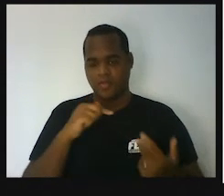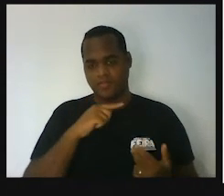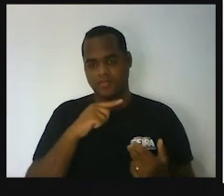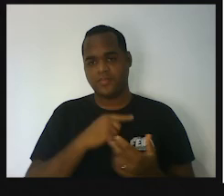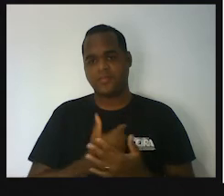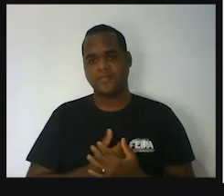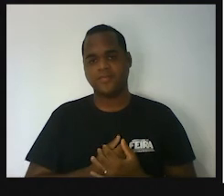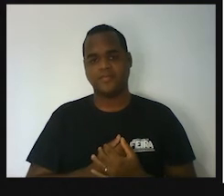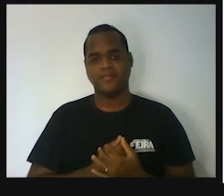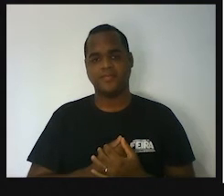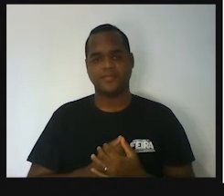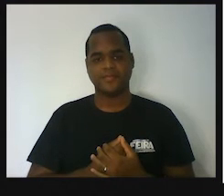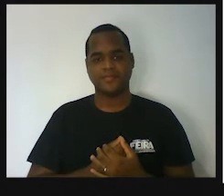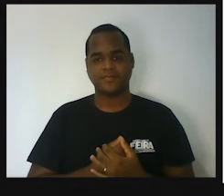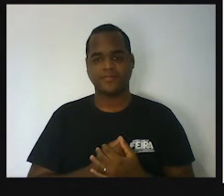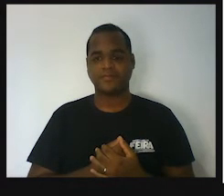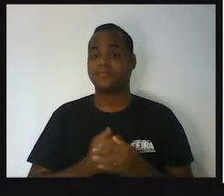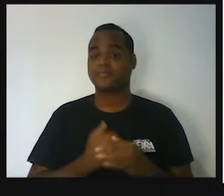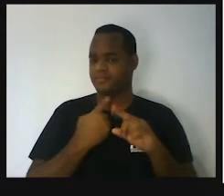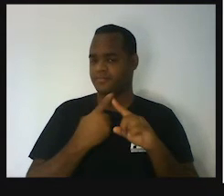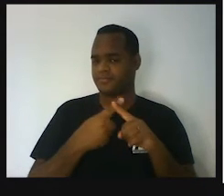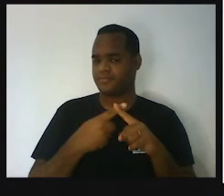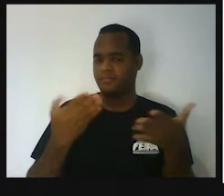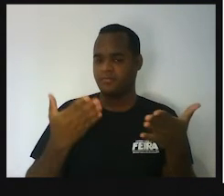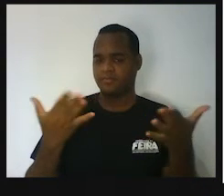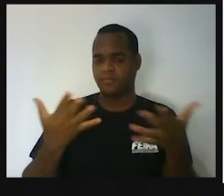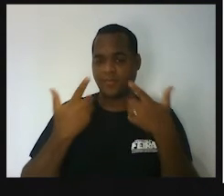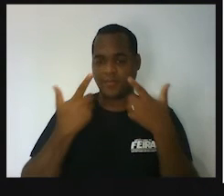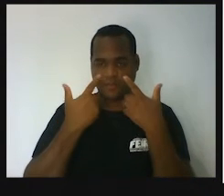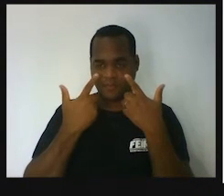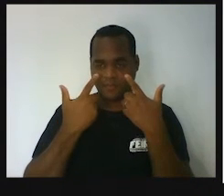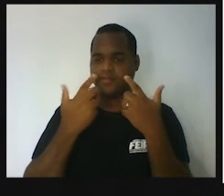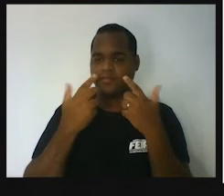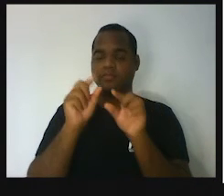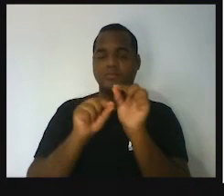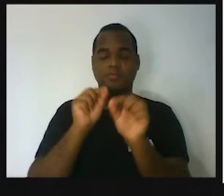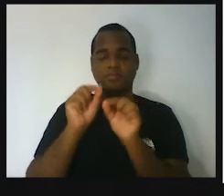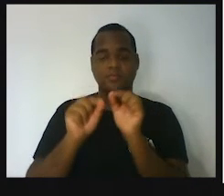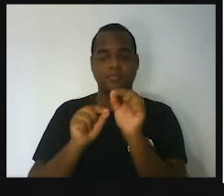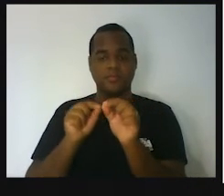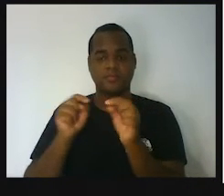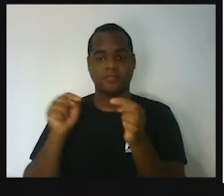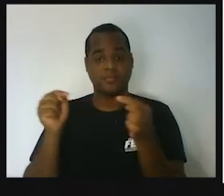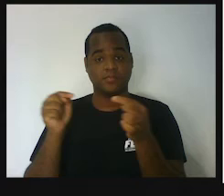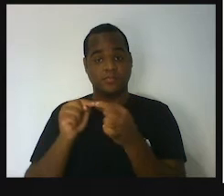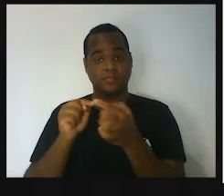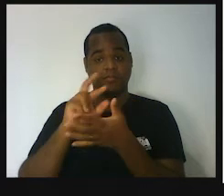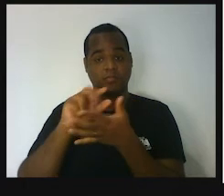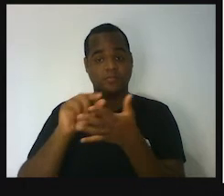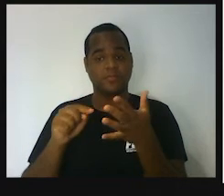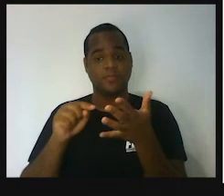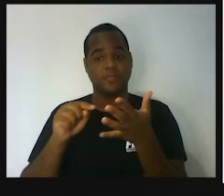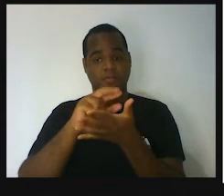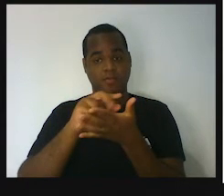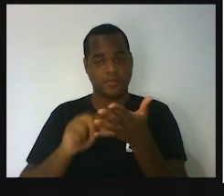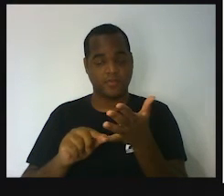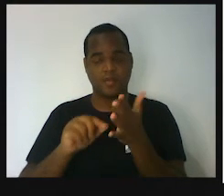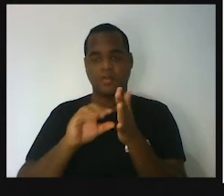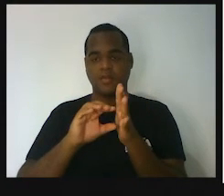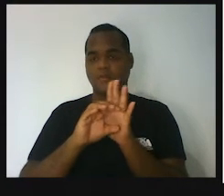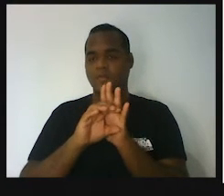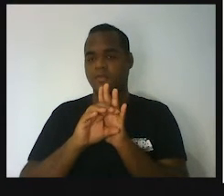Porque agora a gente está vendo, né? Um assunto, um conteúdo chamado de